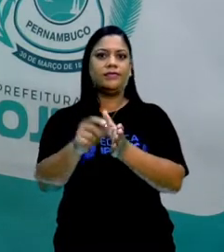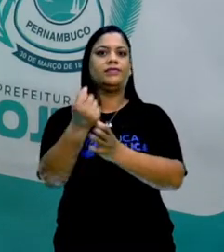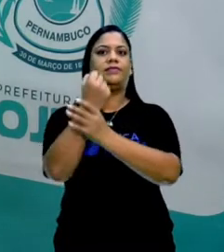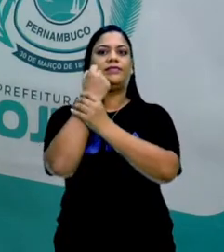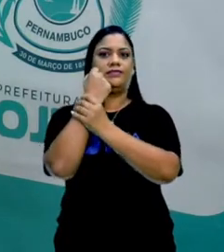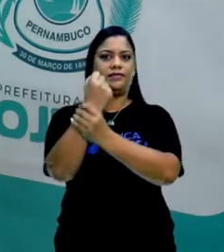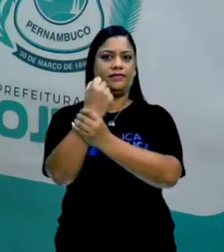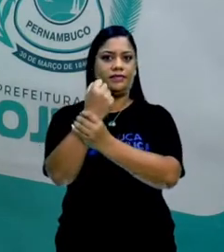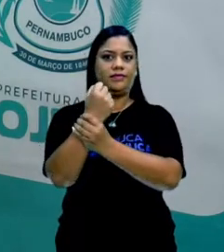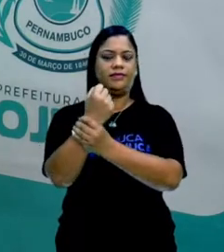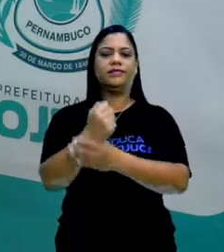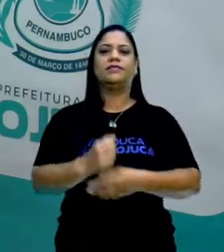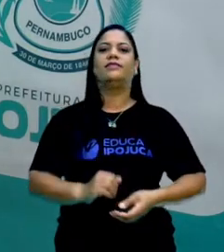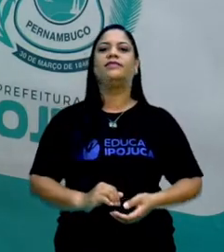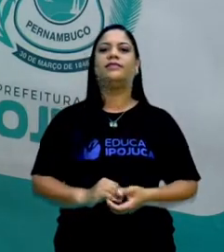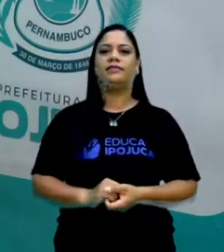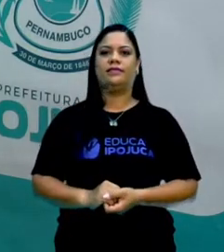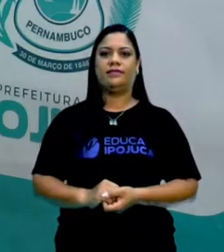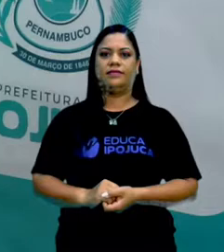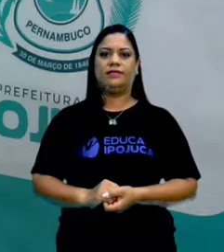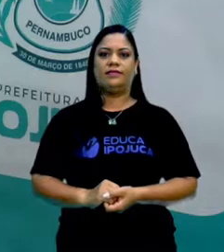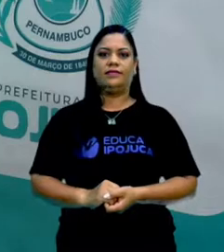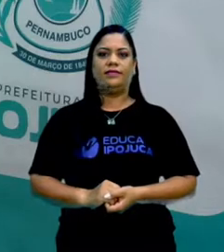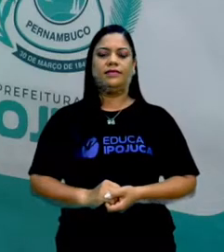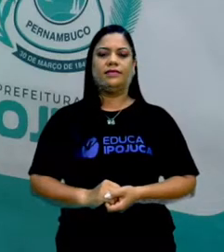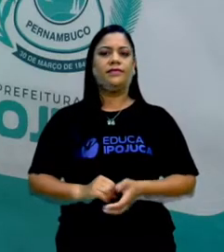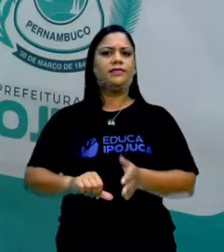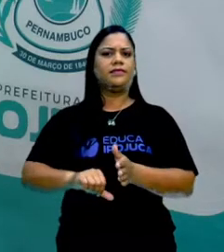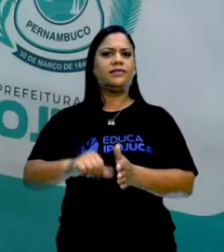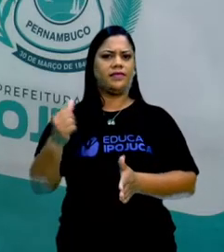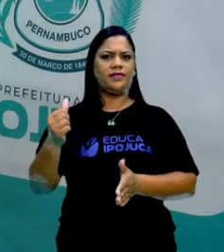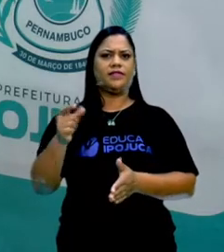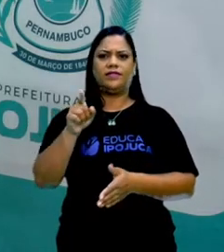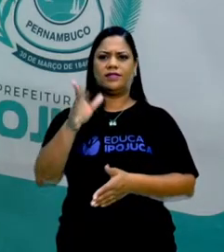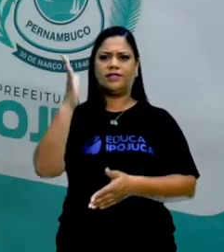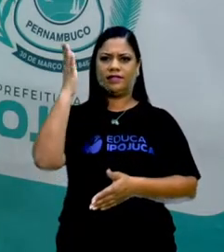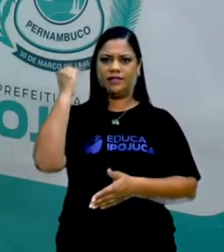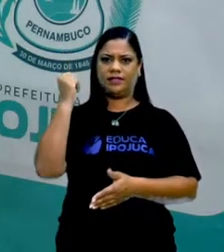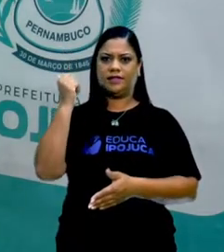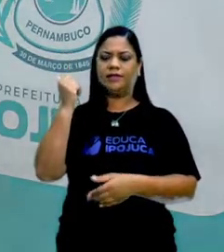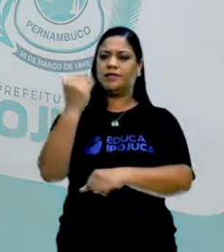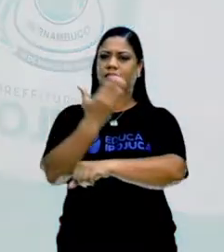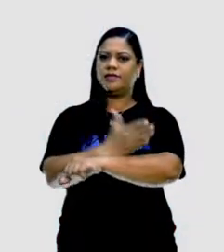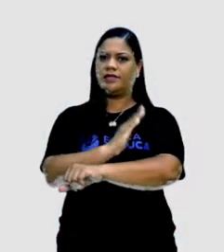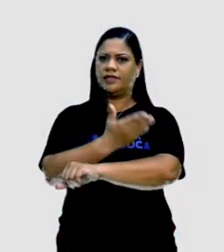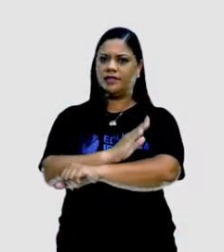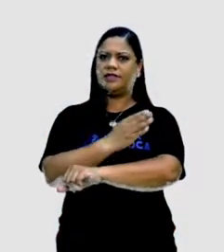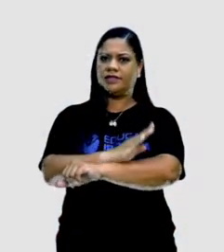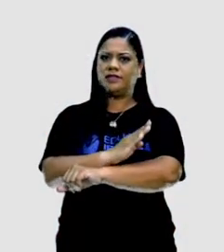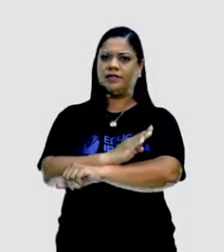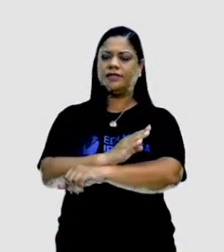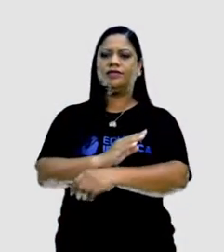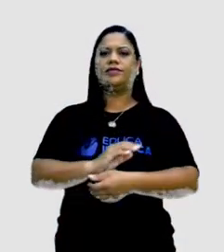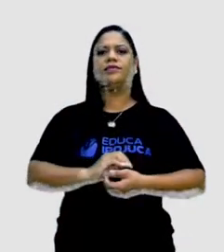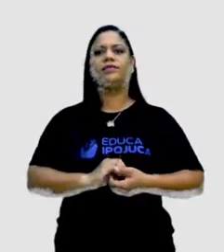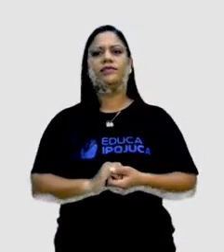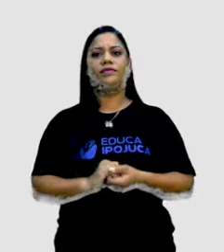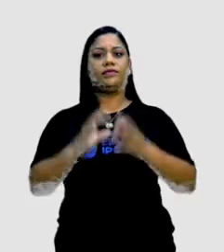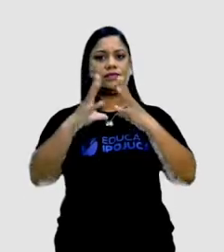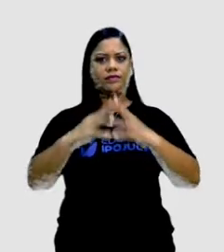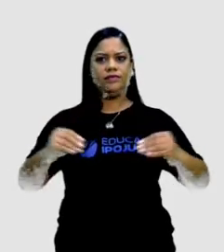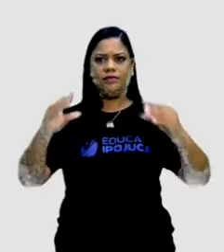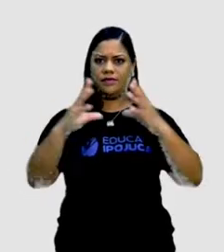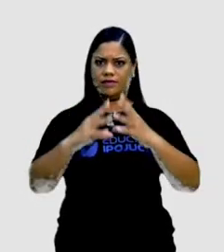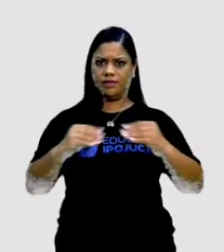importante, se liga nisso aí. Olha só, primeiro, você sabe que praticamos, você sabia que praticamos a